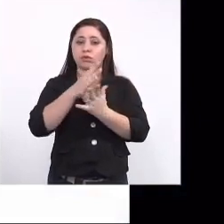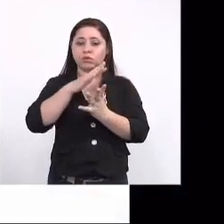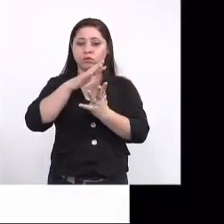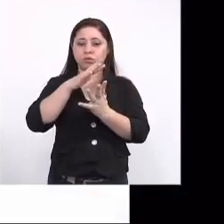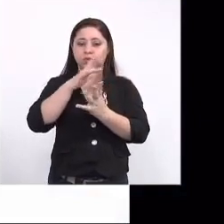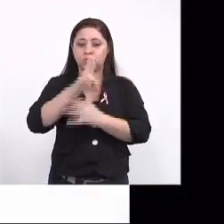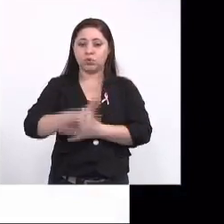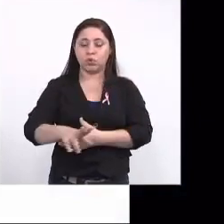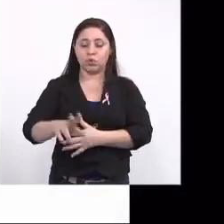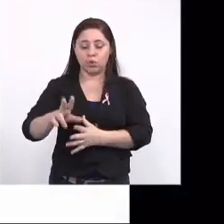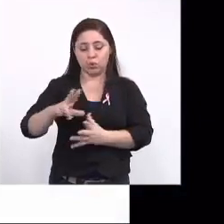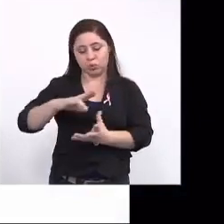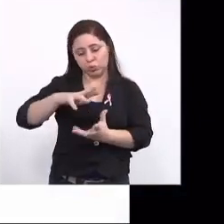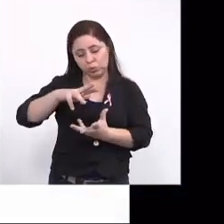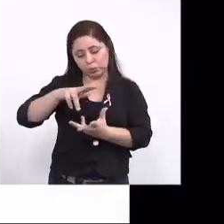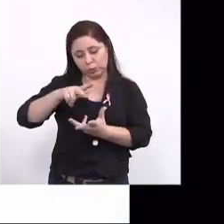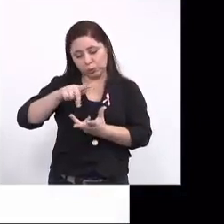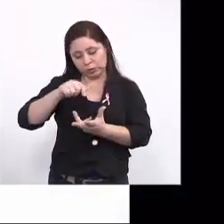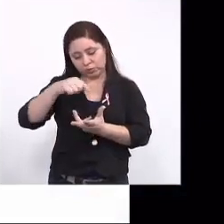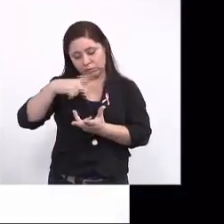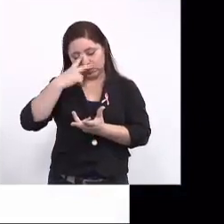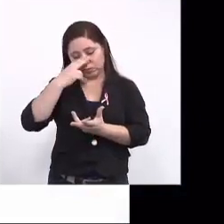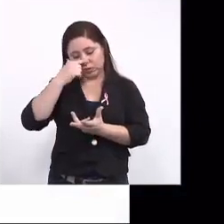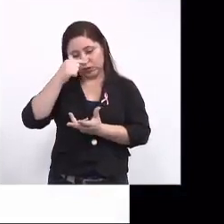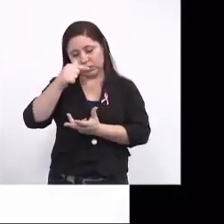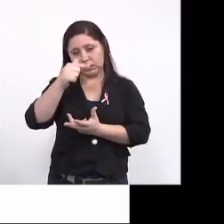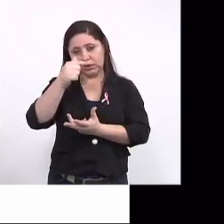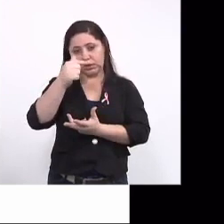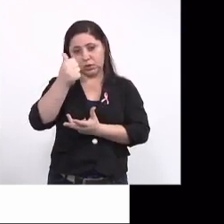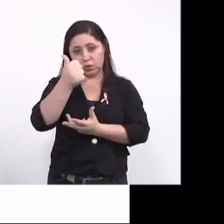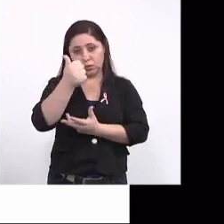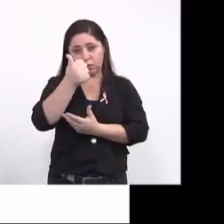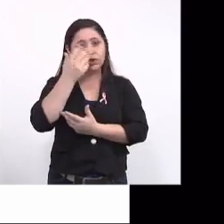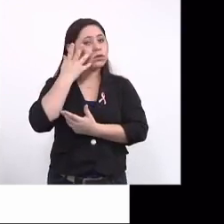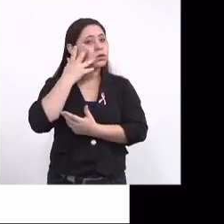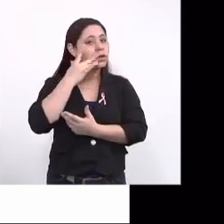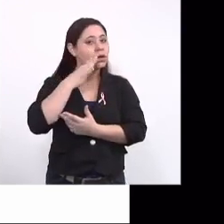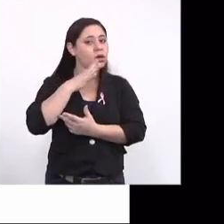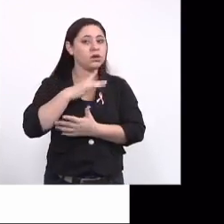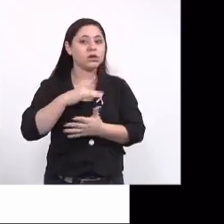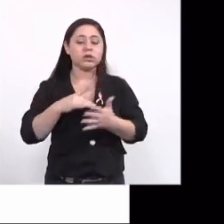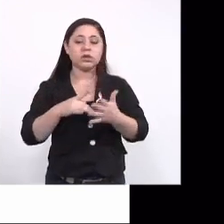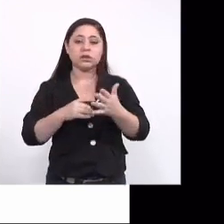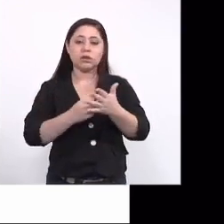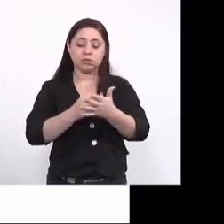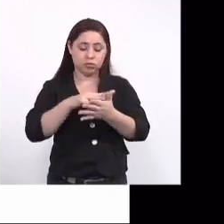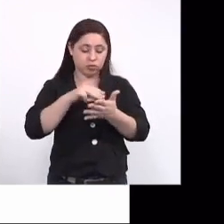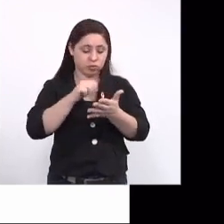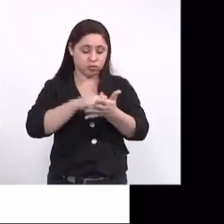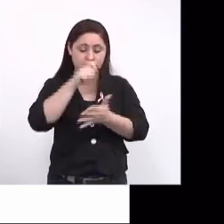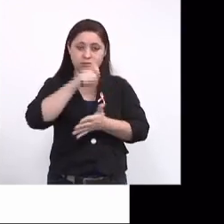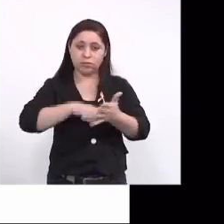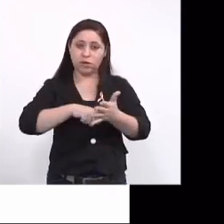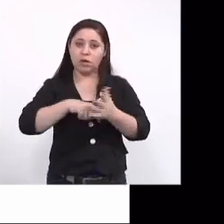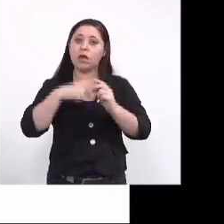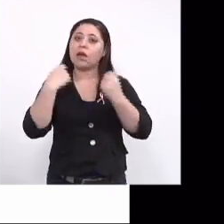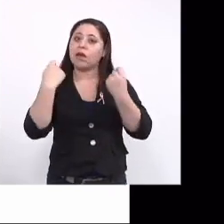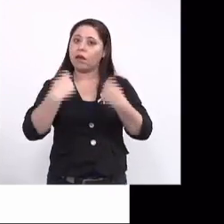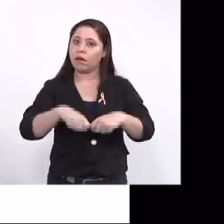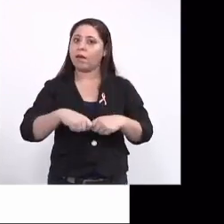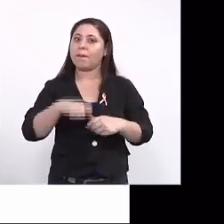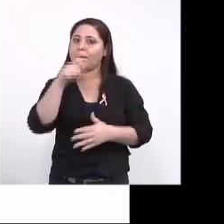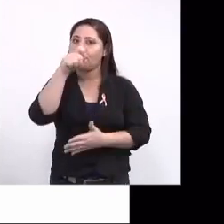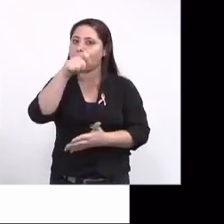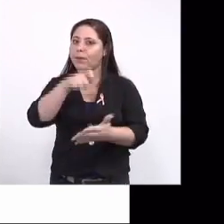71 crianças que foram notificadas no RESP. E aí, aqui eu lembro de novo, que é de notificação obrigatória, se a criança